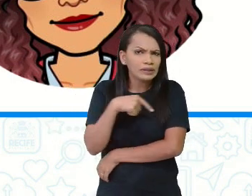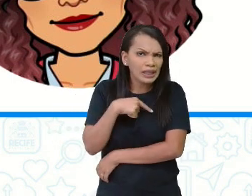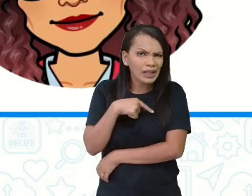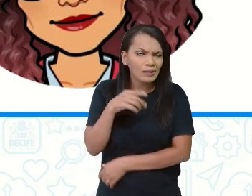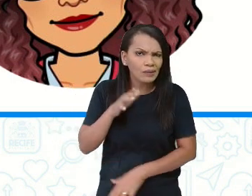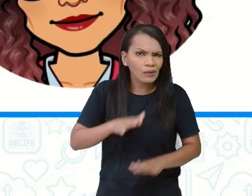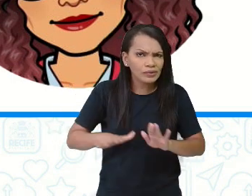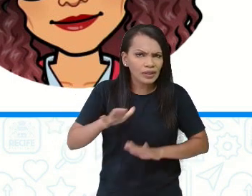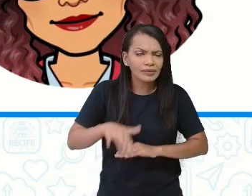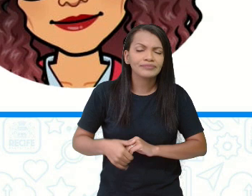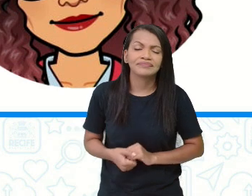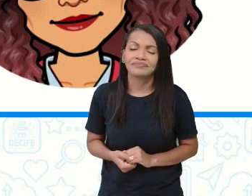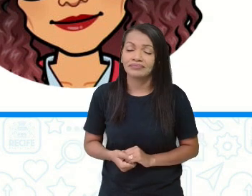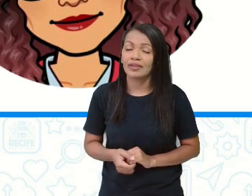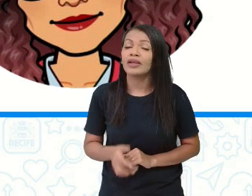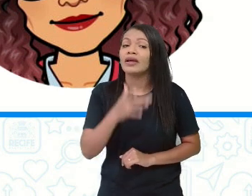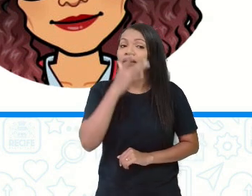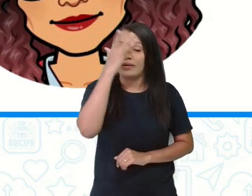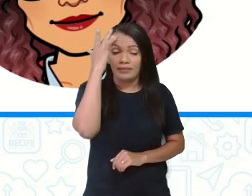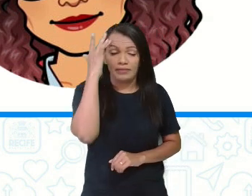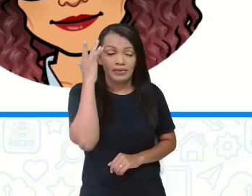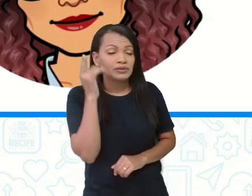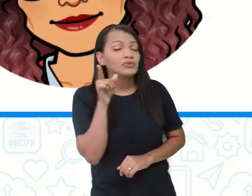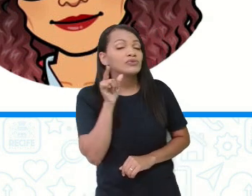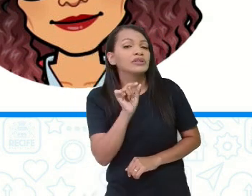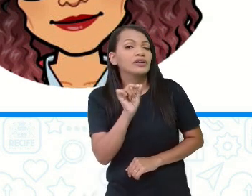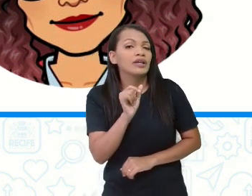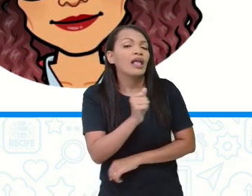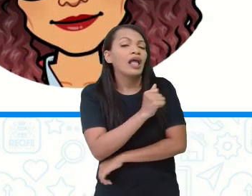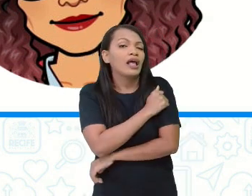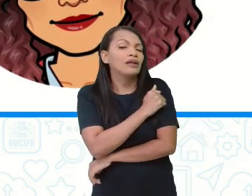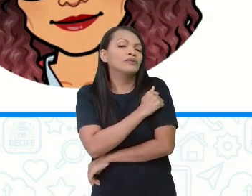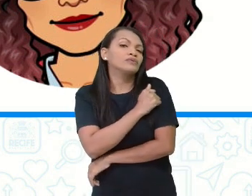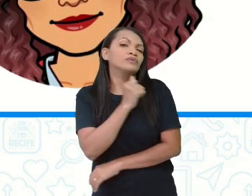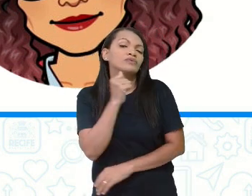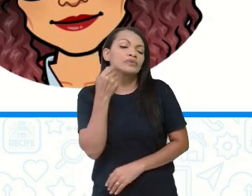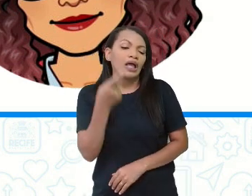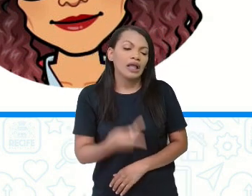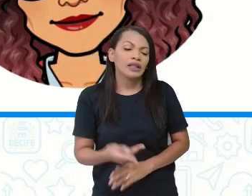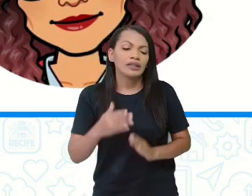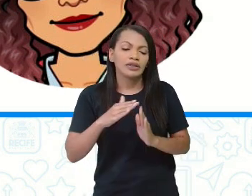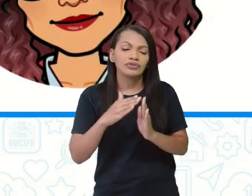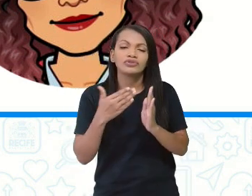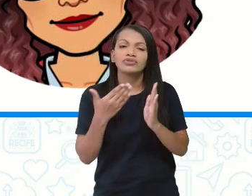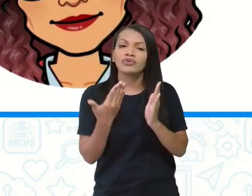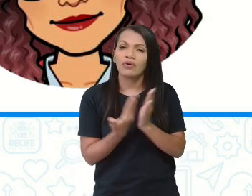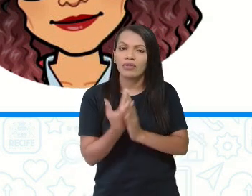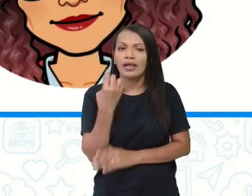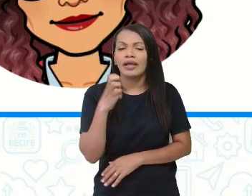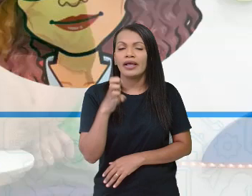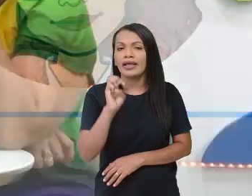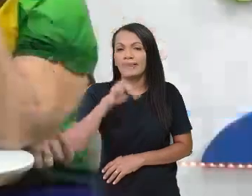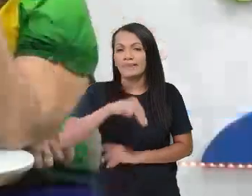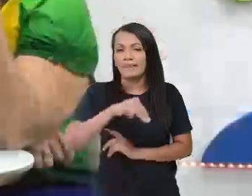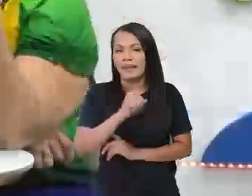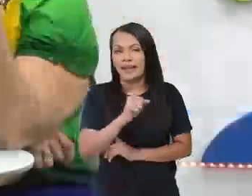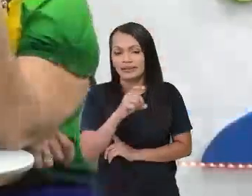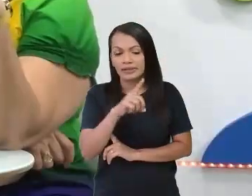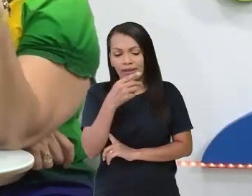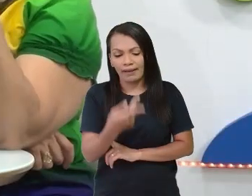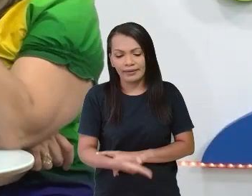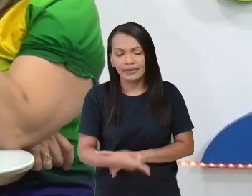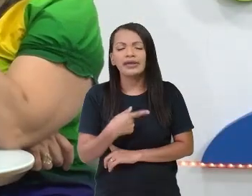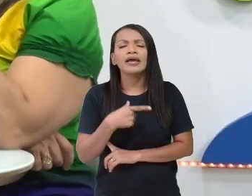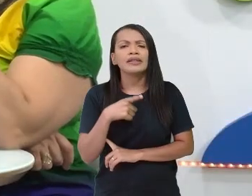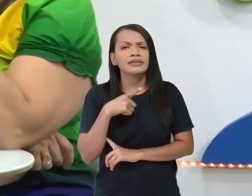Quem é aluno da EMAD, professora Cátia? Eu tenho certeza, porque a senhora sempre tem trazido conteúdos para que eles possam